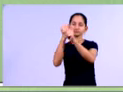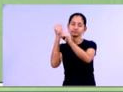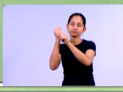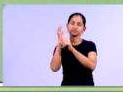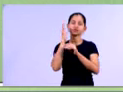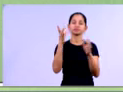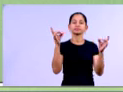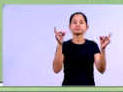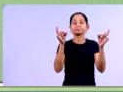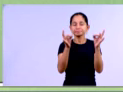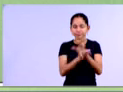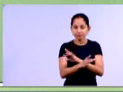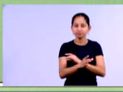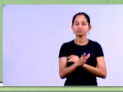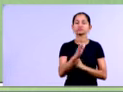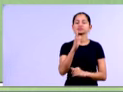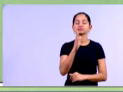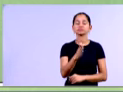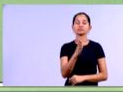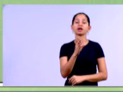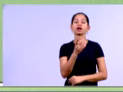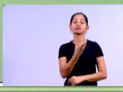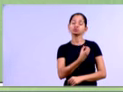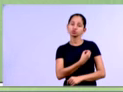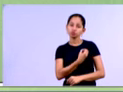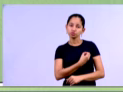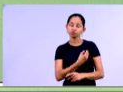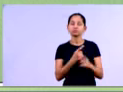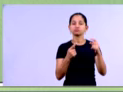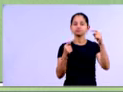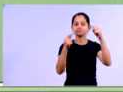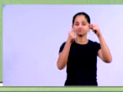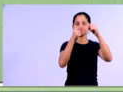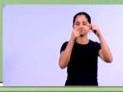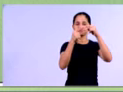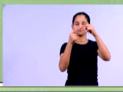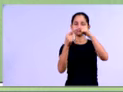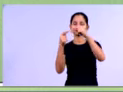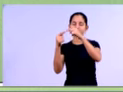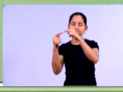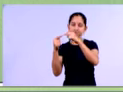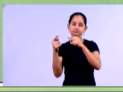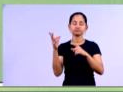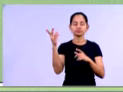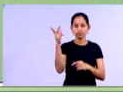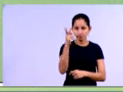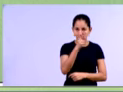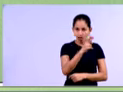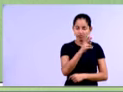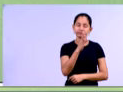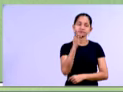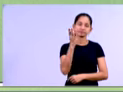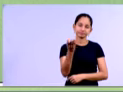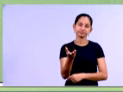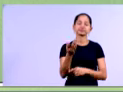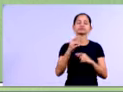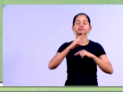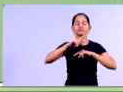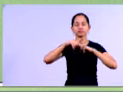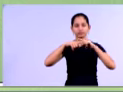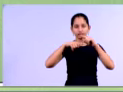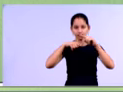6.959.700, menos 2,4723.44, mais 0